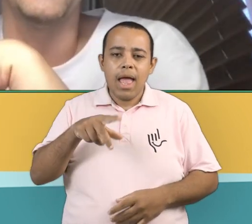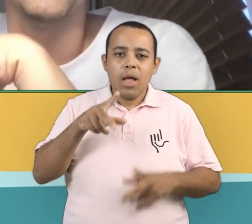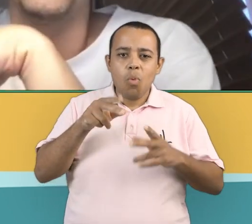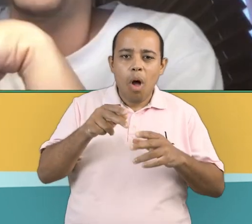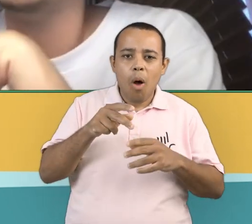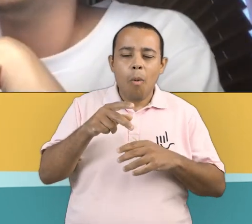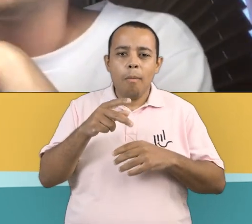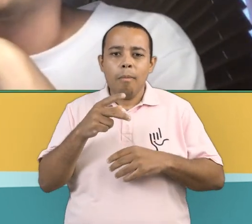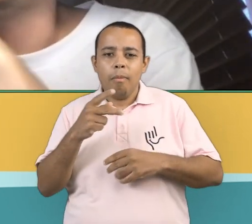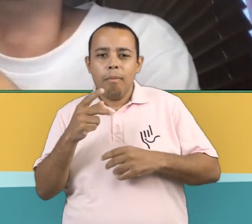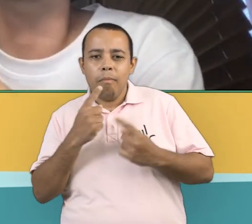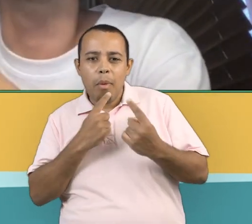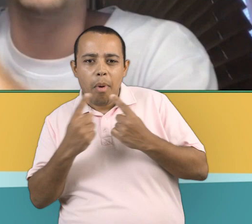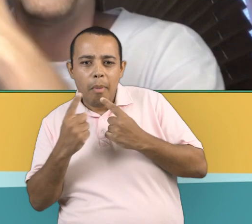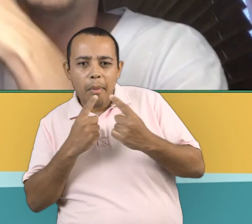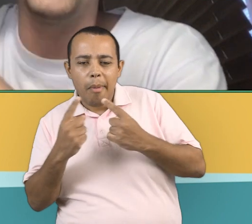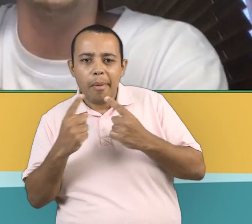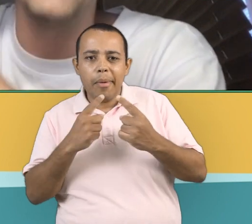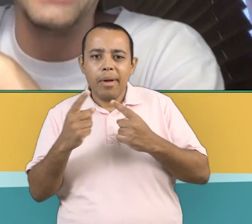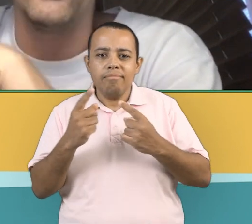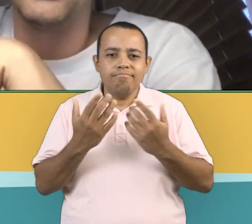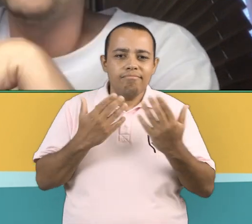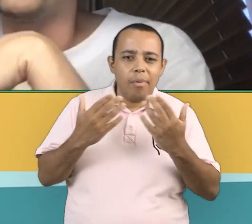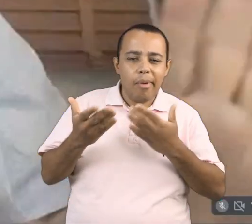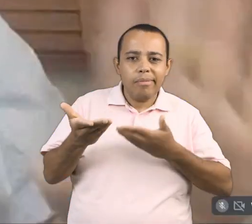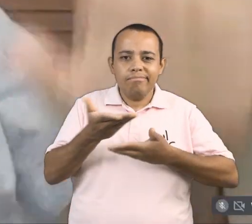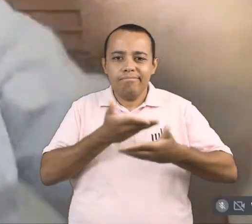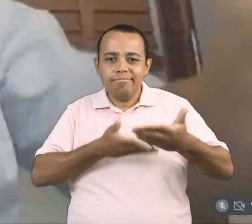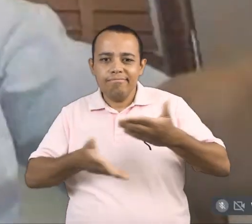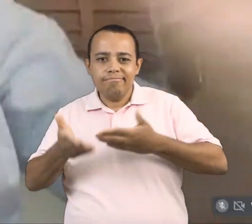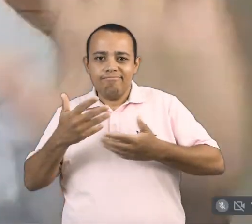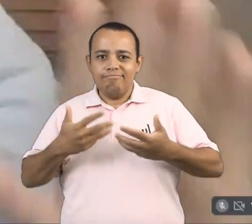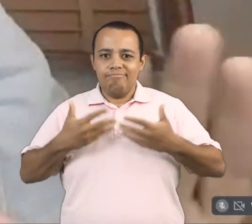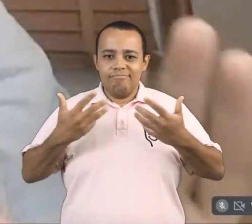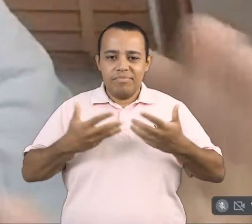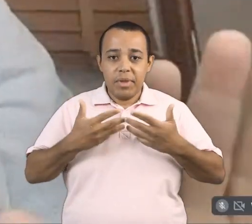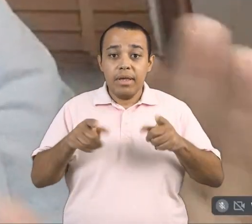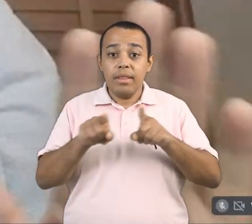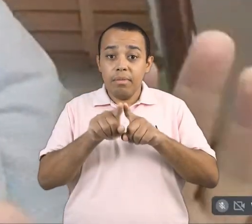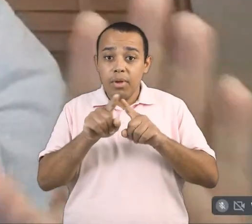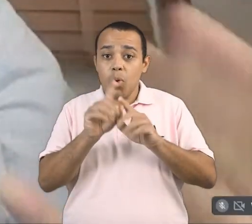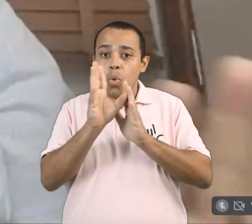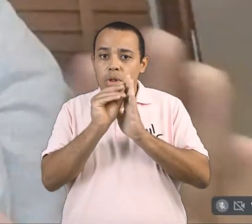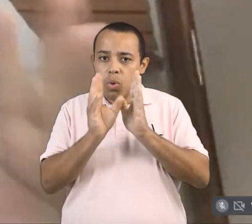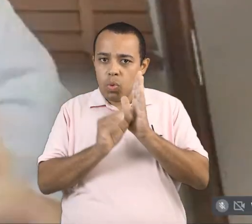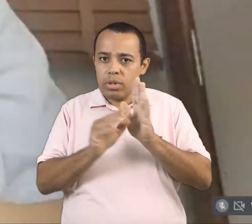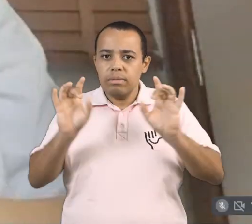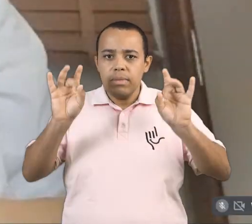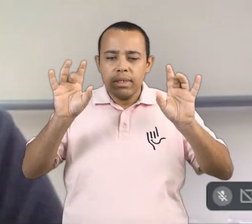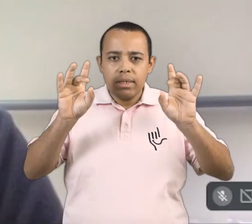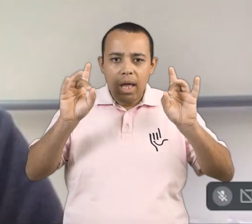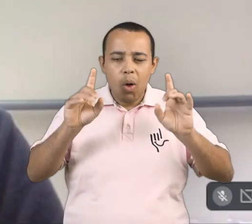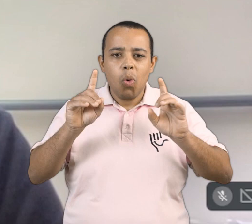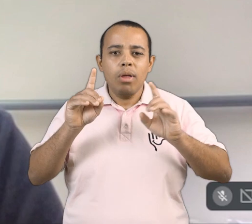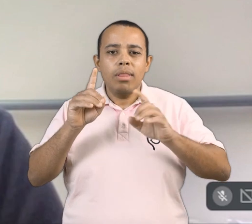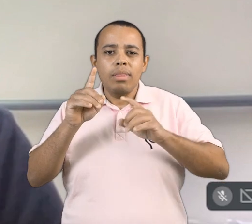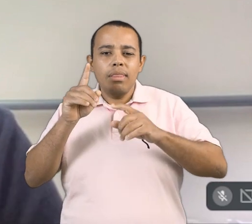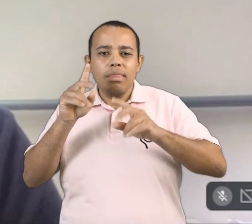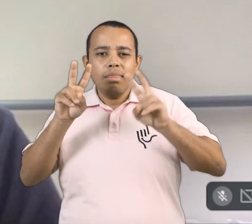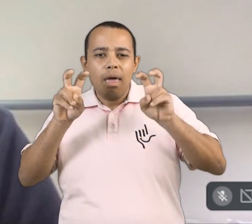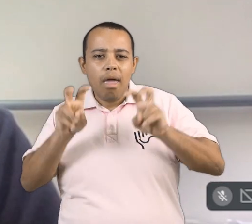podcast em um bate-papo super descontraído. Também produzimos conteúdos especiais sobre saúde renal,